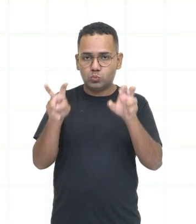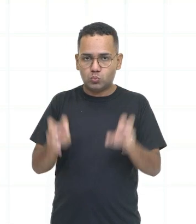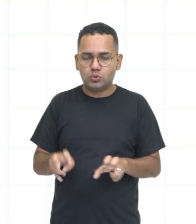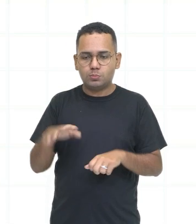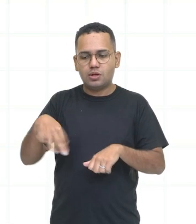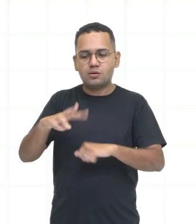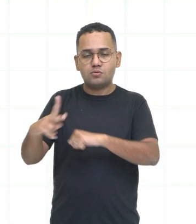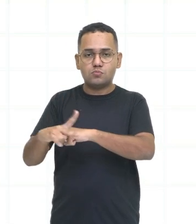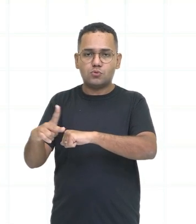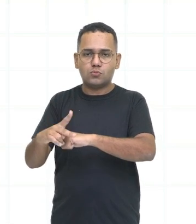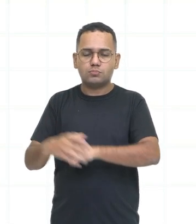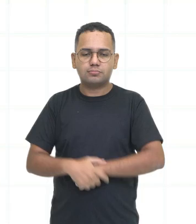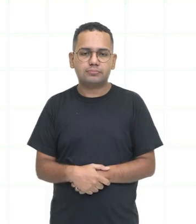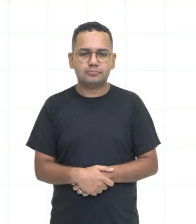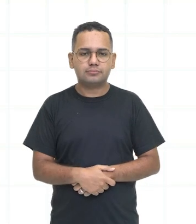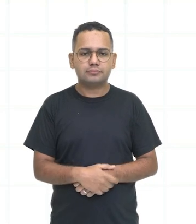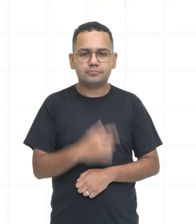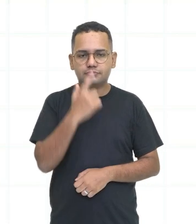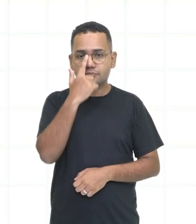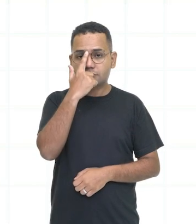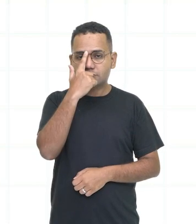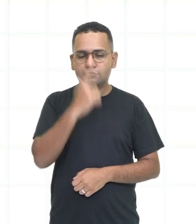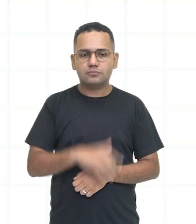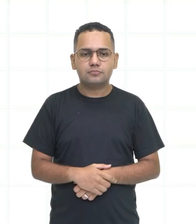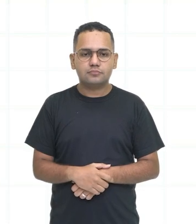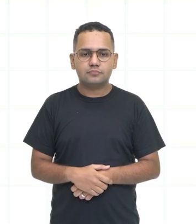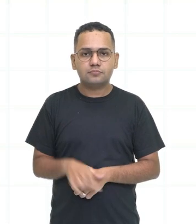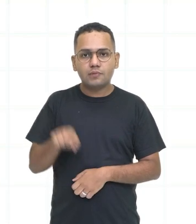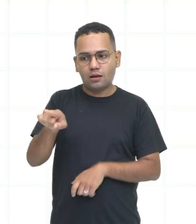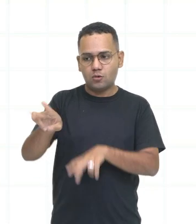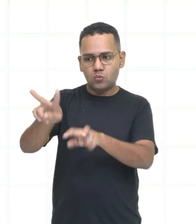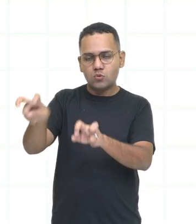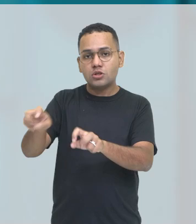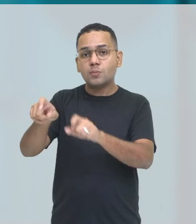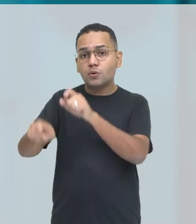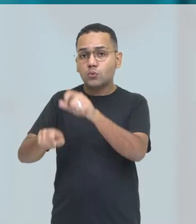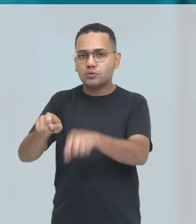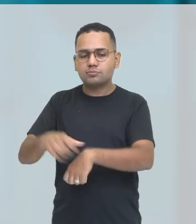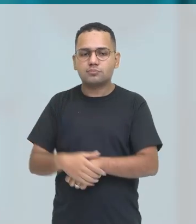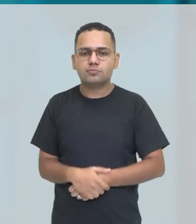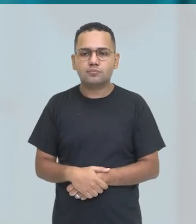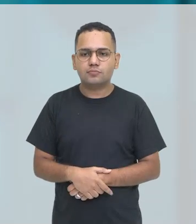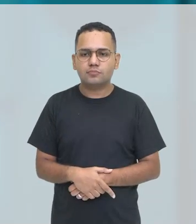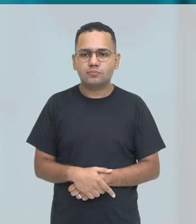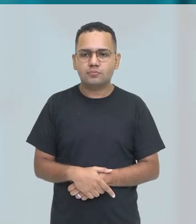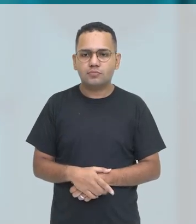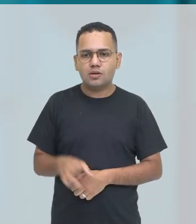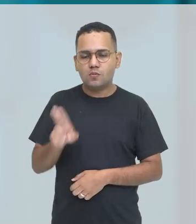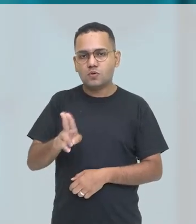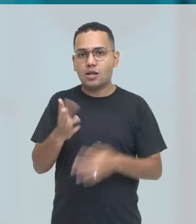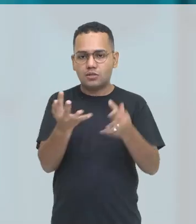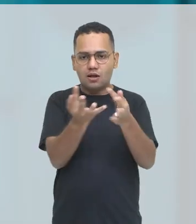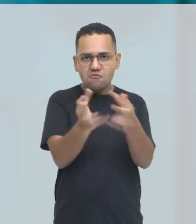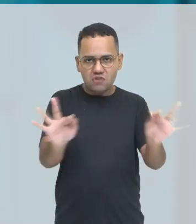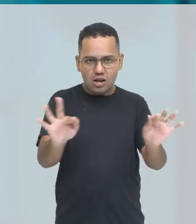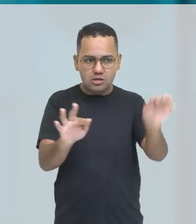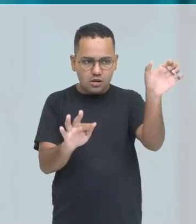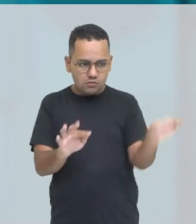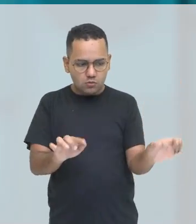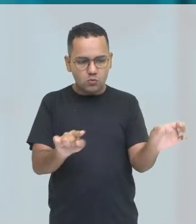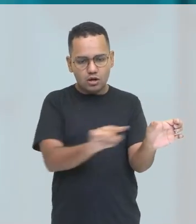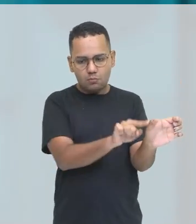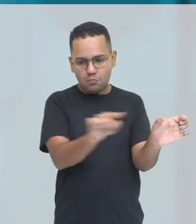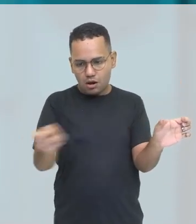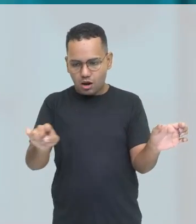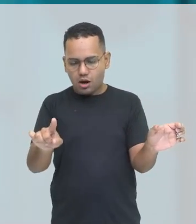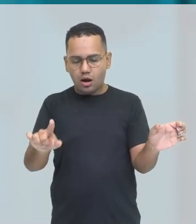reflexivos. Então, só pra gente relembrar, pronomes reflexivos são aqueles que eu utilizo, né? Quando o sujeito que faz ação se